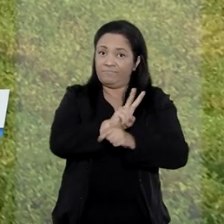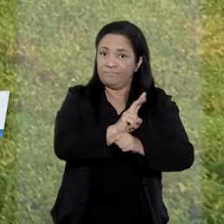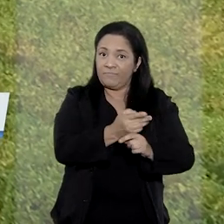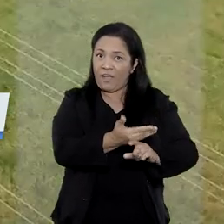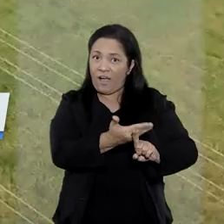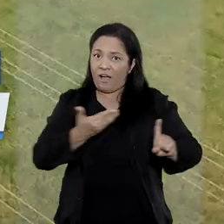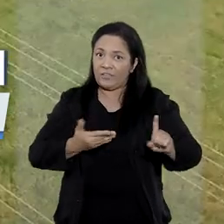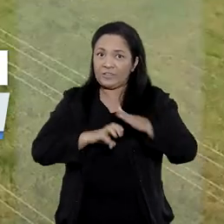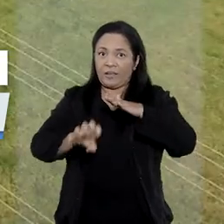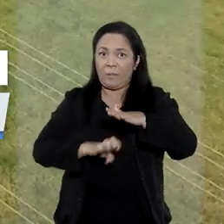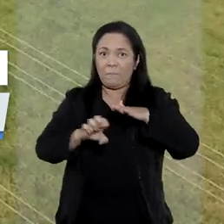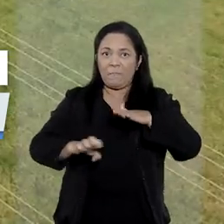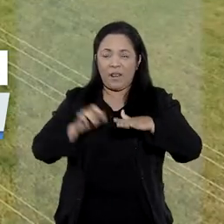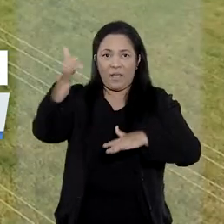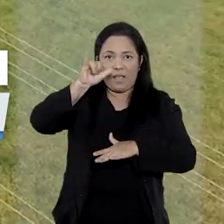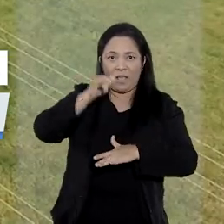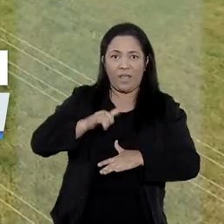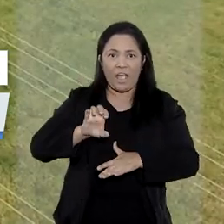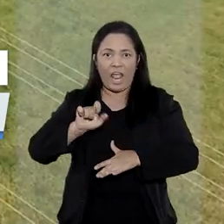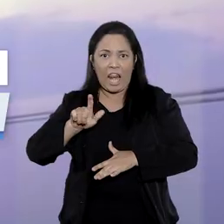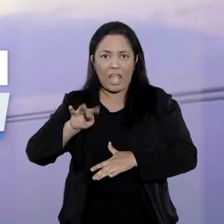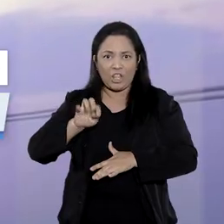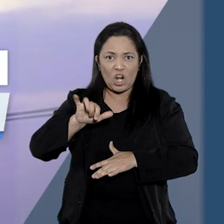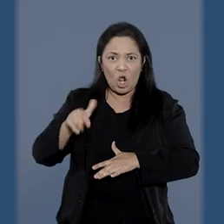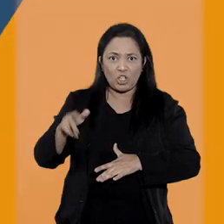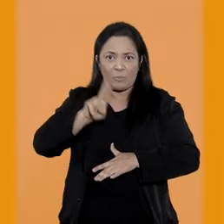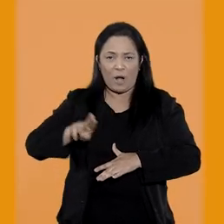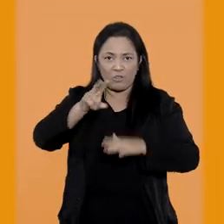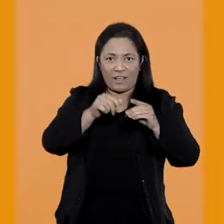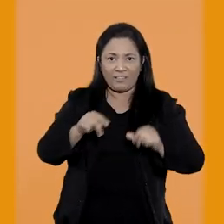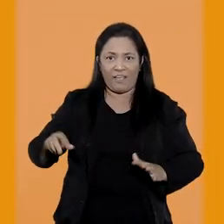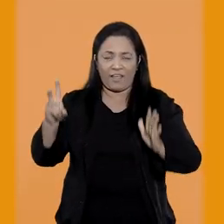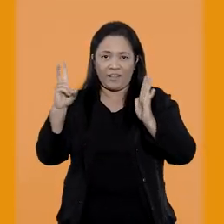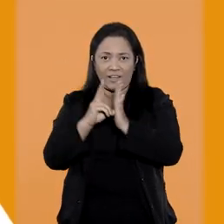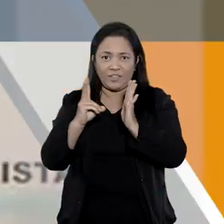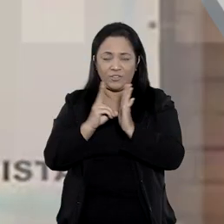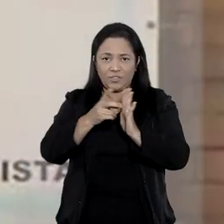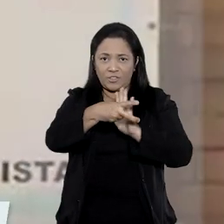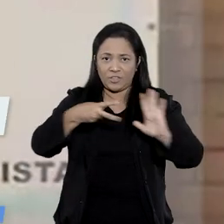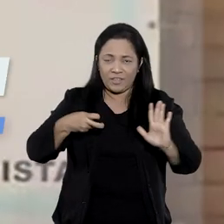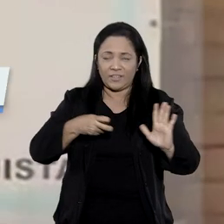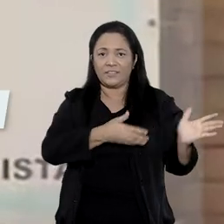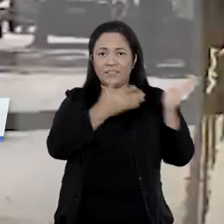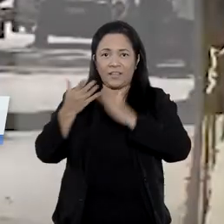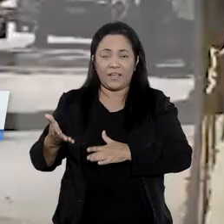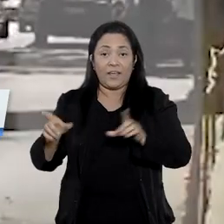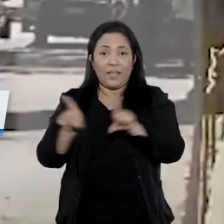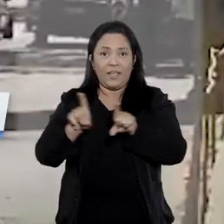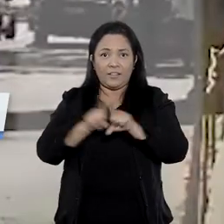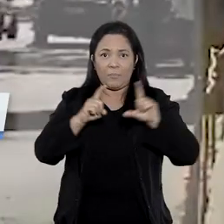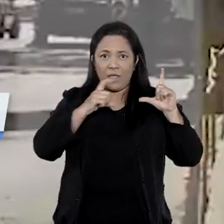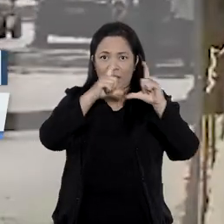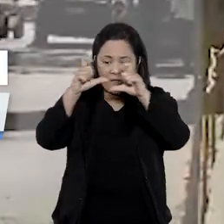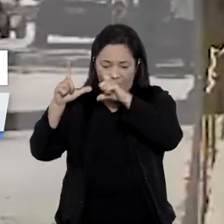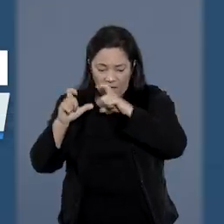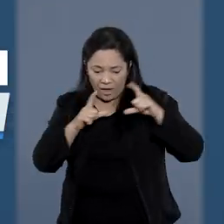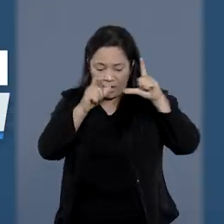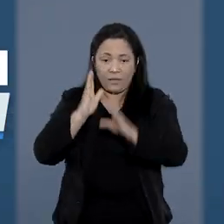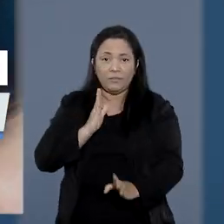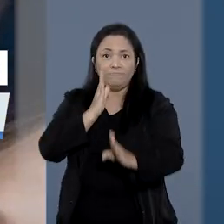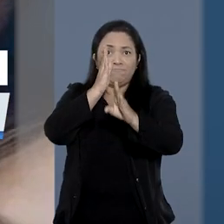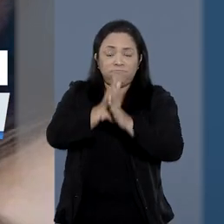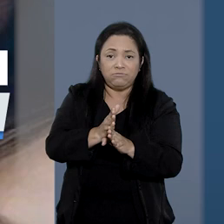impedia a Eletronorte de utilizar linhas em terras indígenas. Falha grave em reconhecimento fotográfico